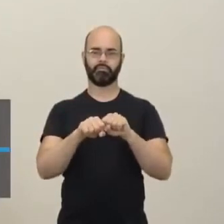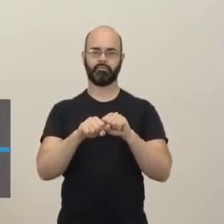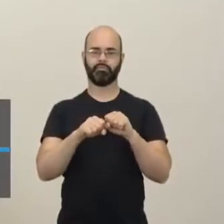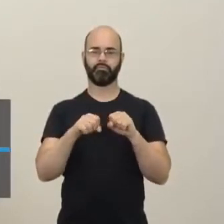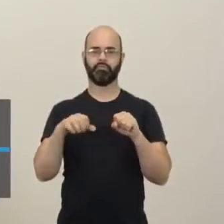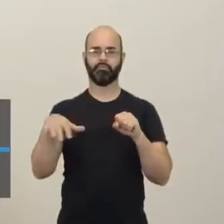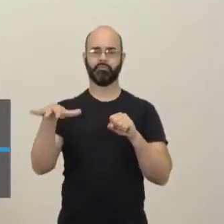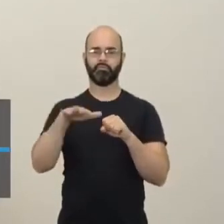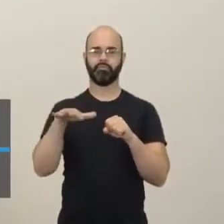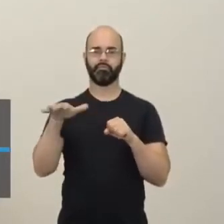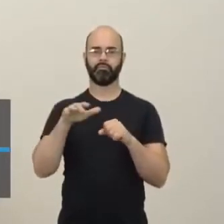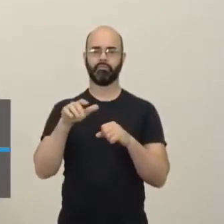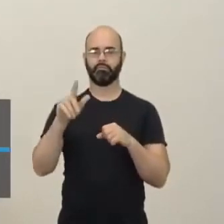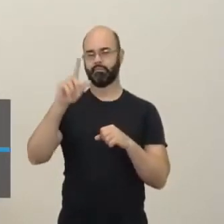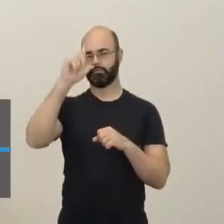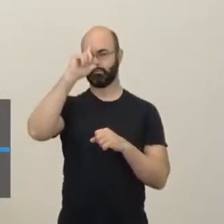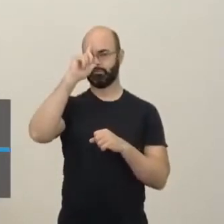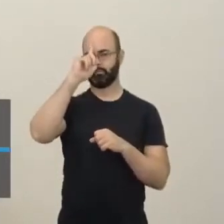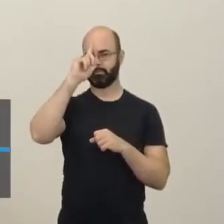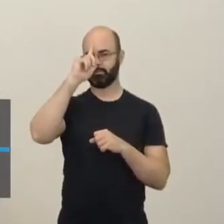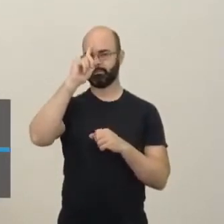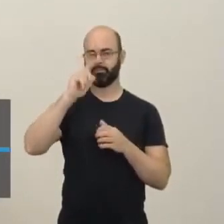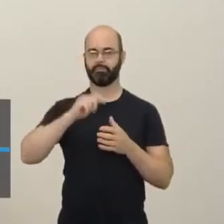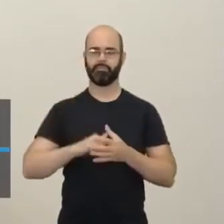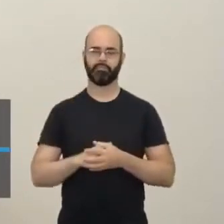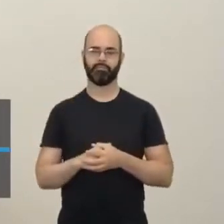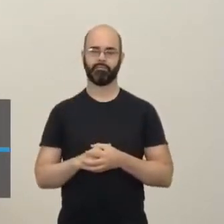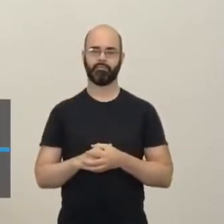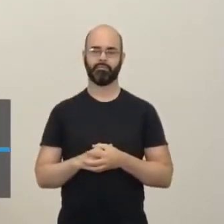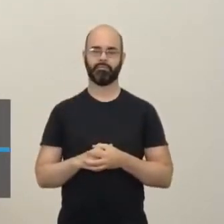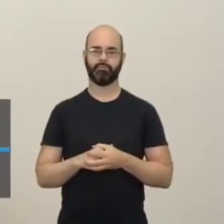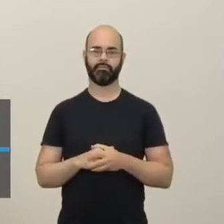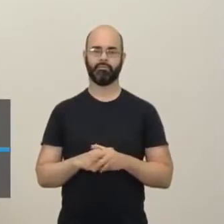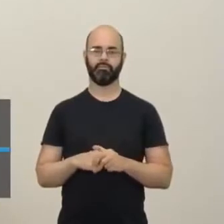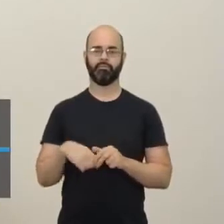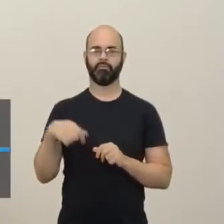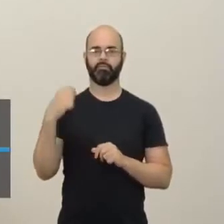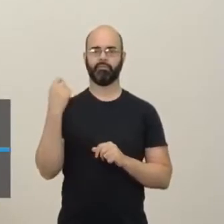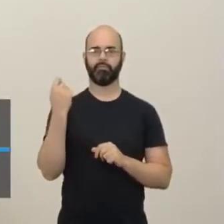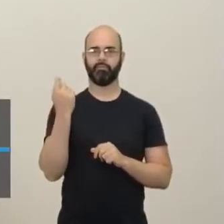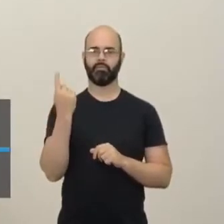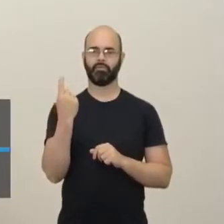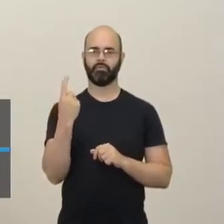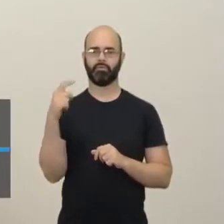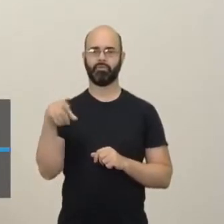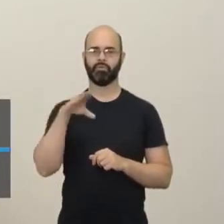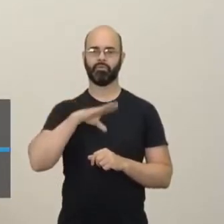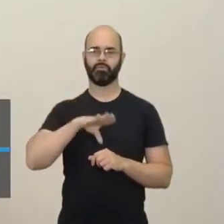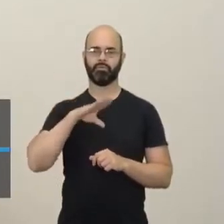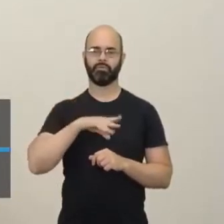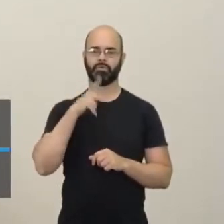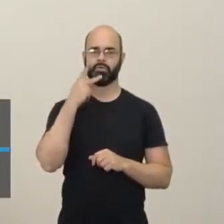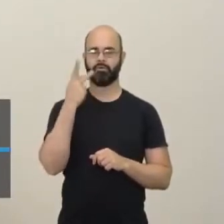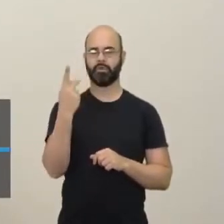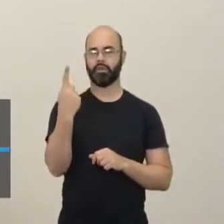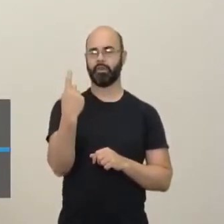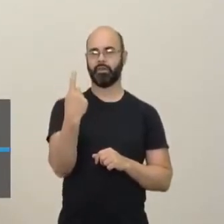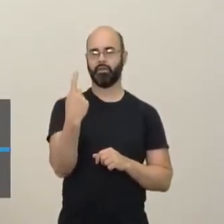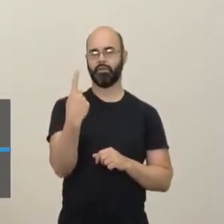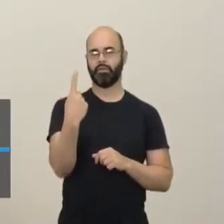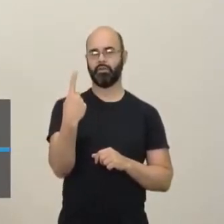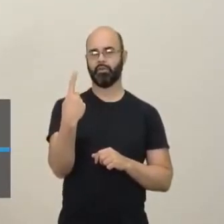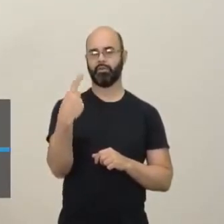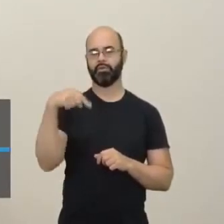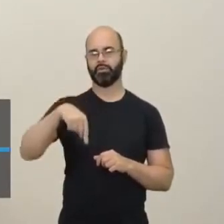derivado aí do latim, tá certo? Aí o Brasil, né? Que é aí o único país aí que fala o português aqui na América Latina, né?